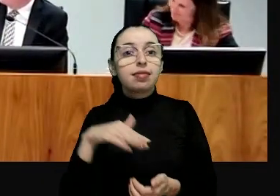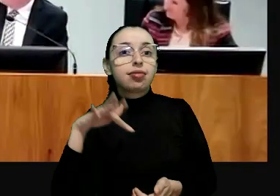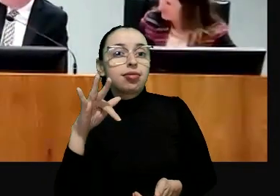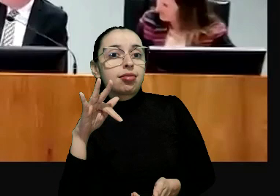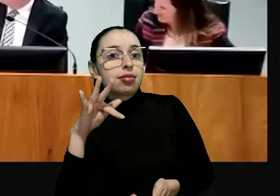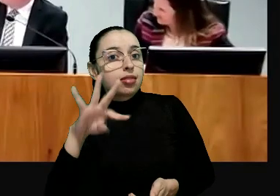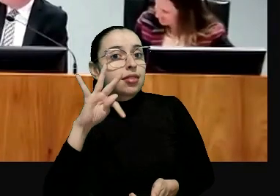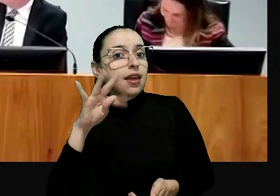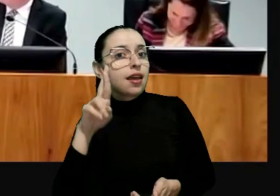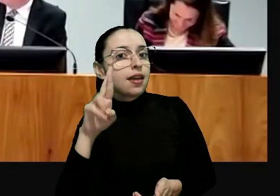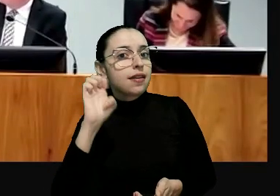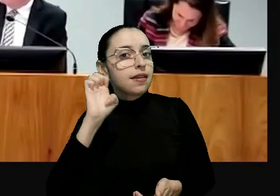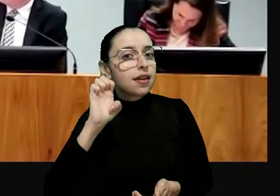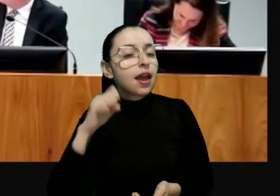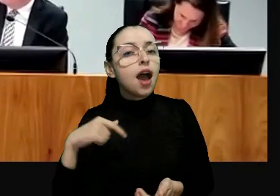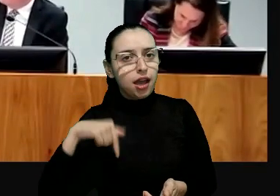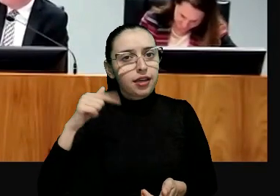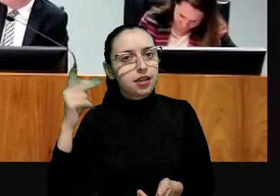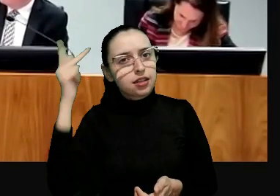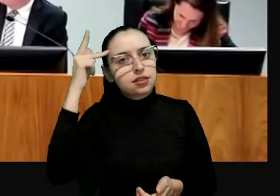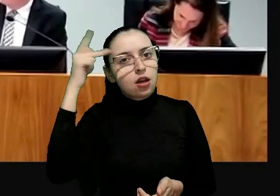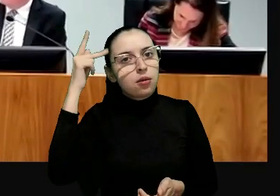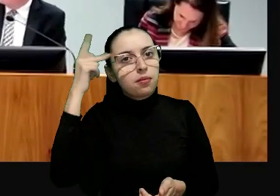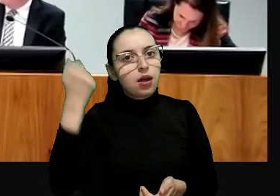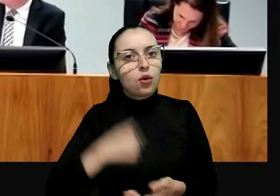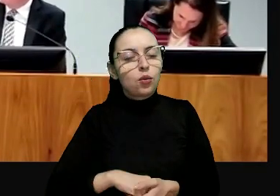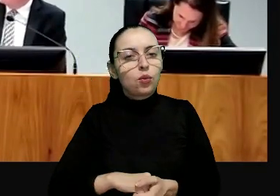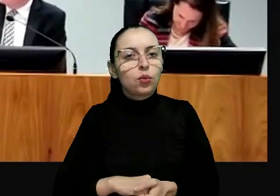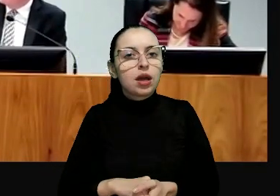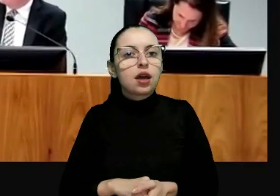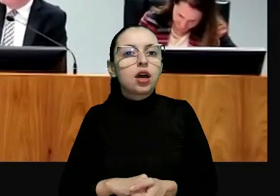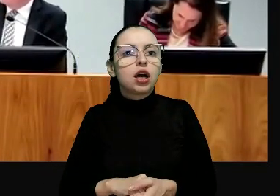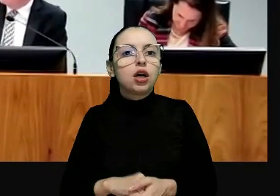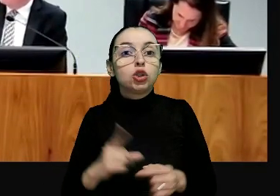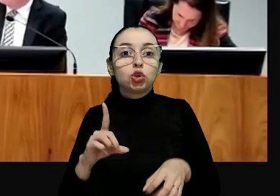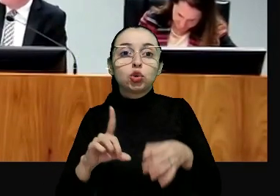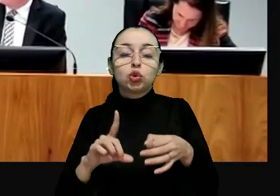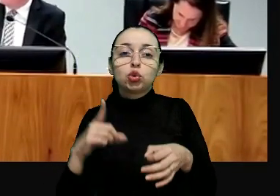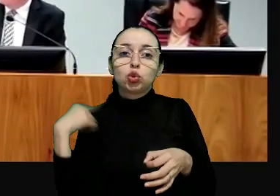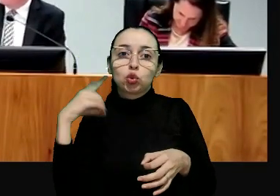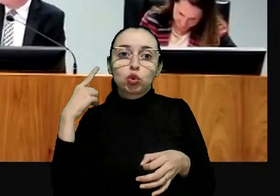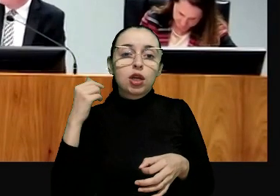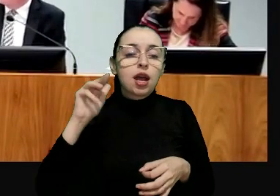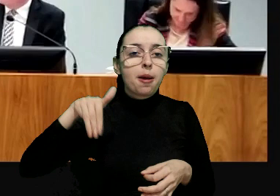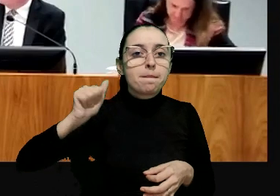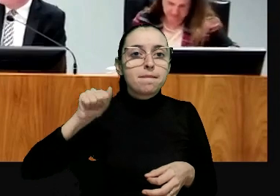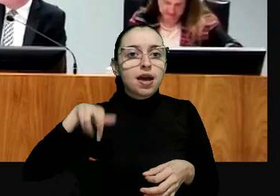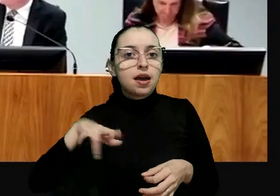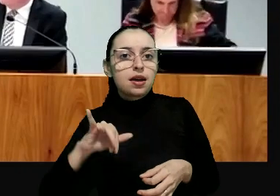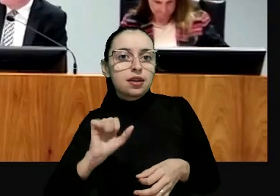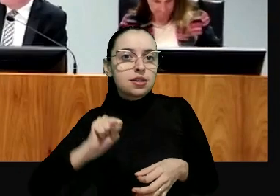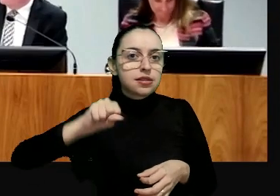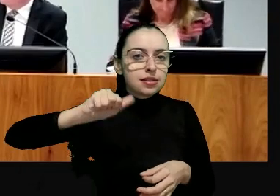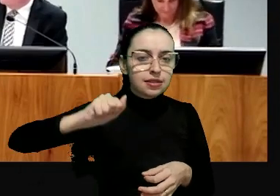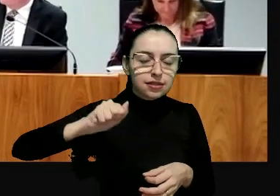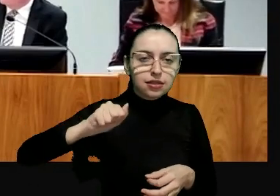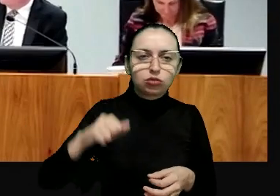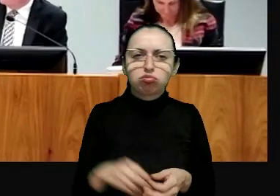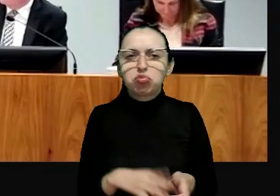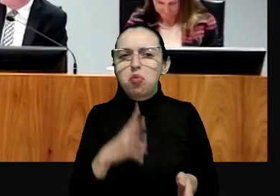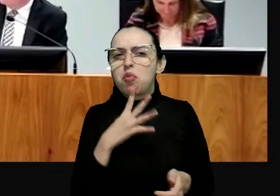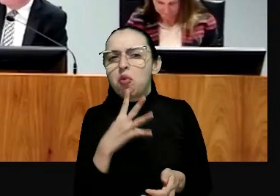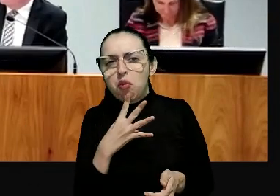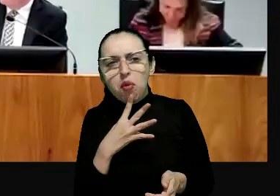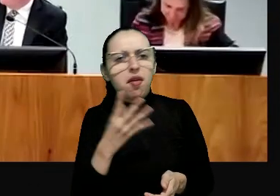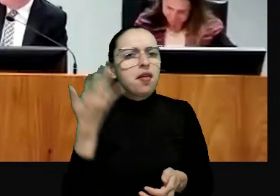do TRE aqui de São Paulo a desbarradora Marisa que todos